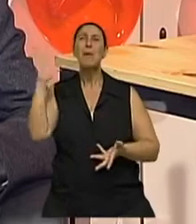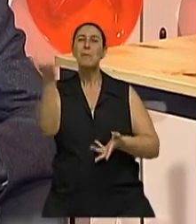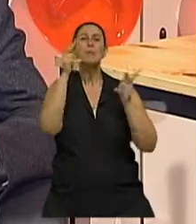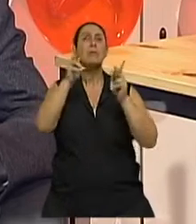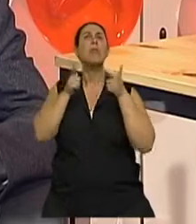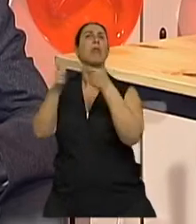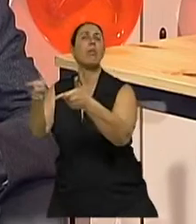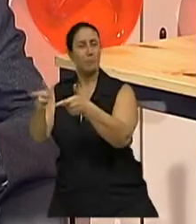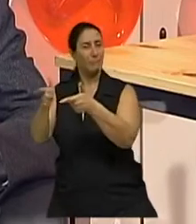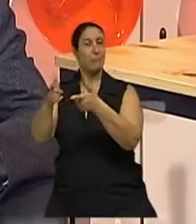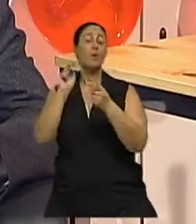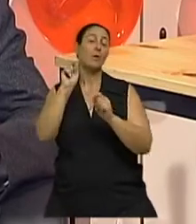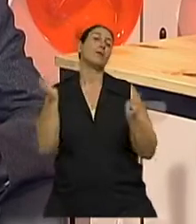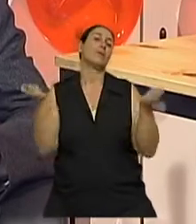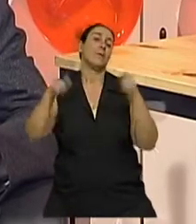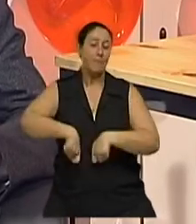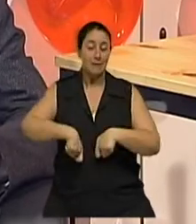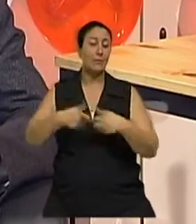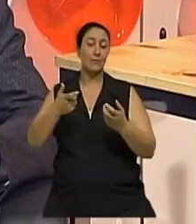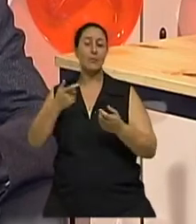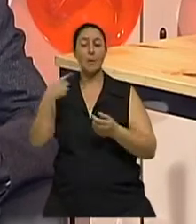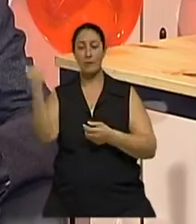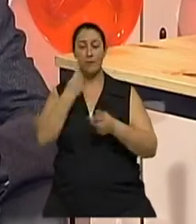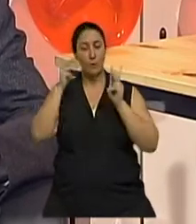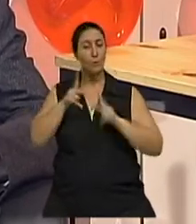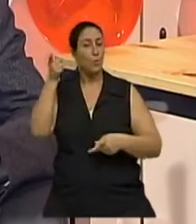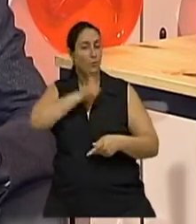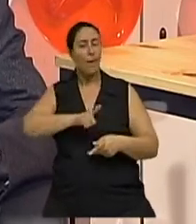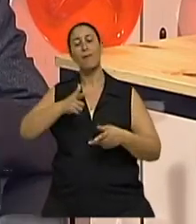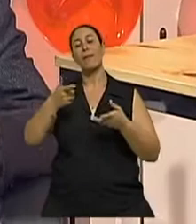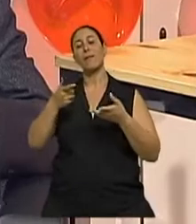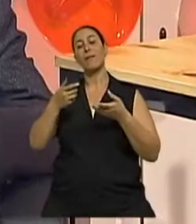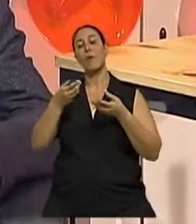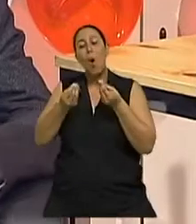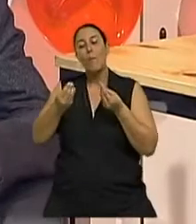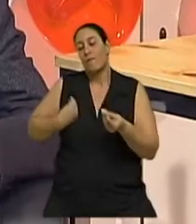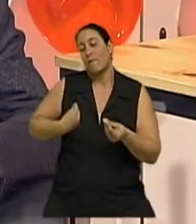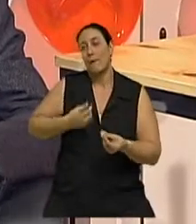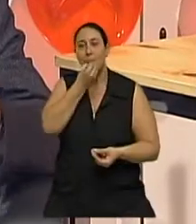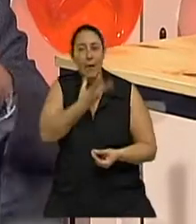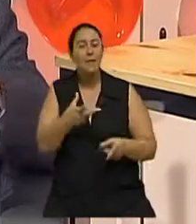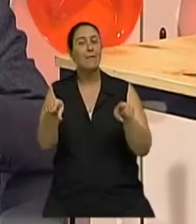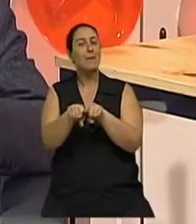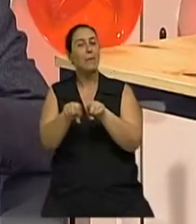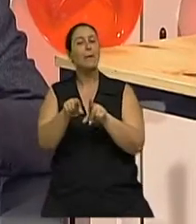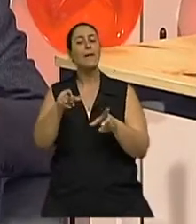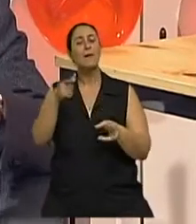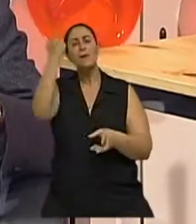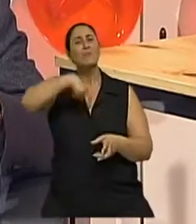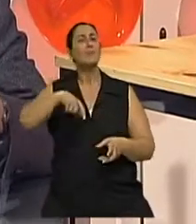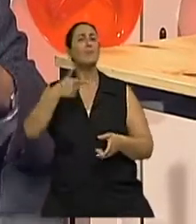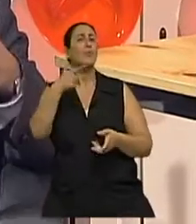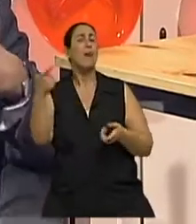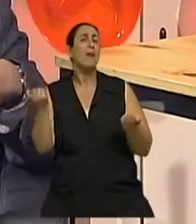a capacidade que algumas pessoas têm de administrar isso, de viver bem, né? E a incapacidade que